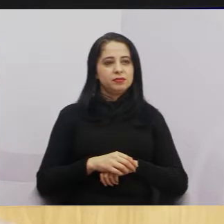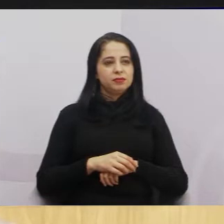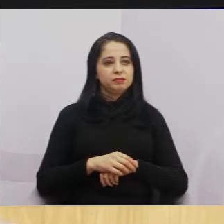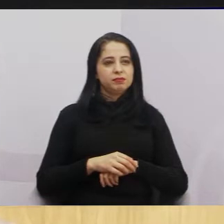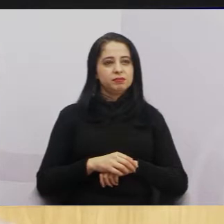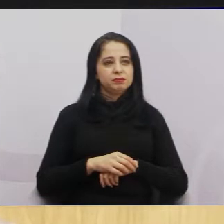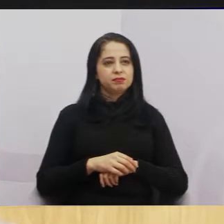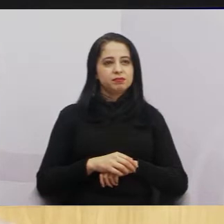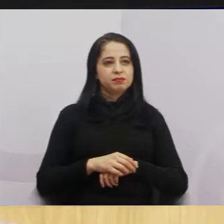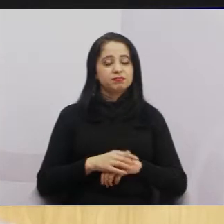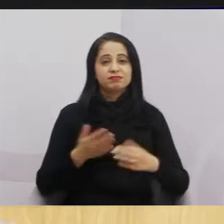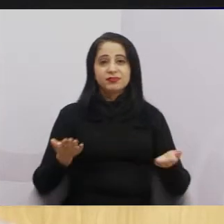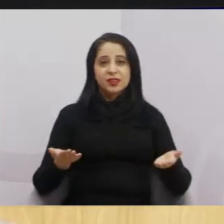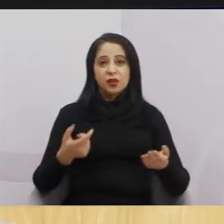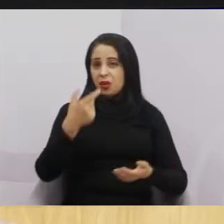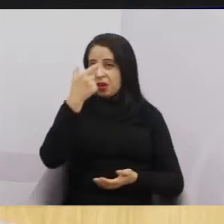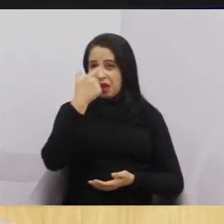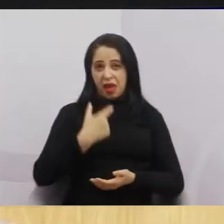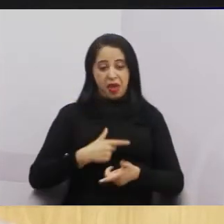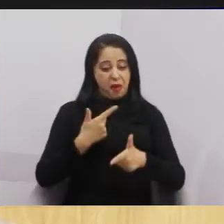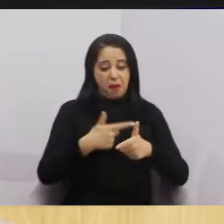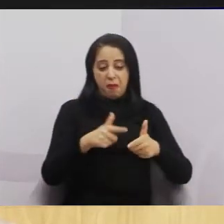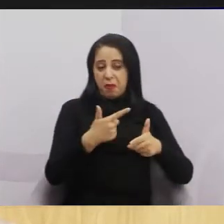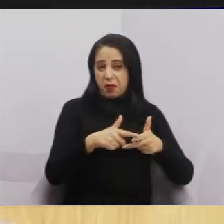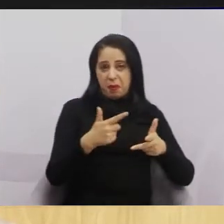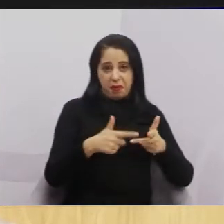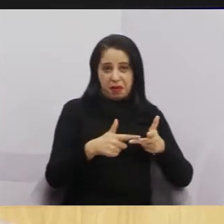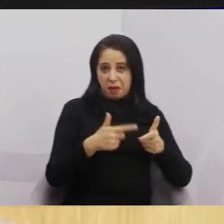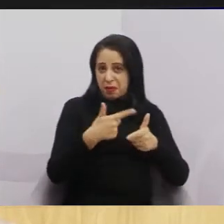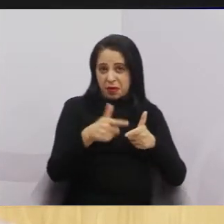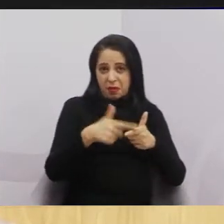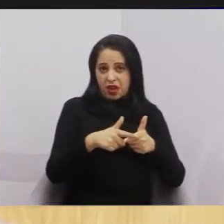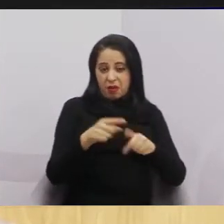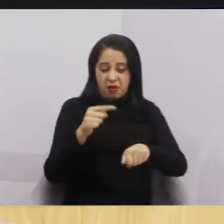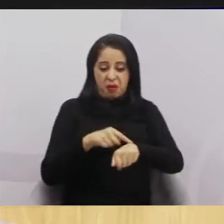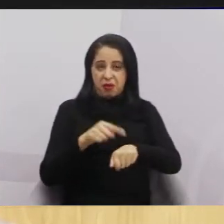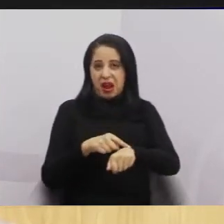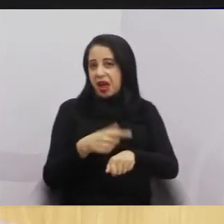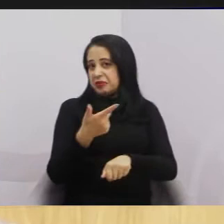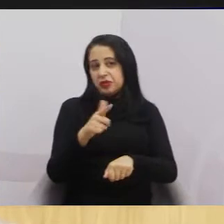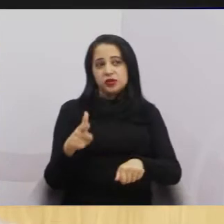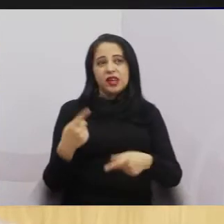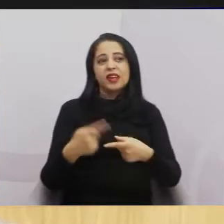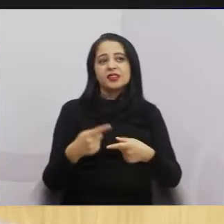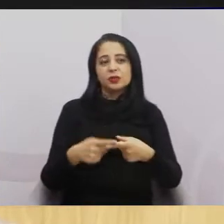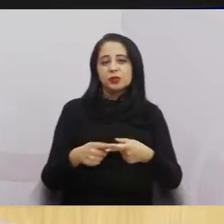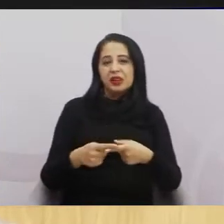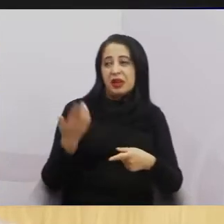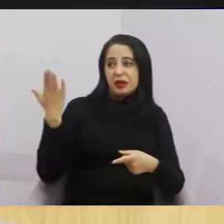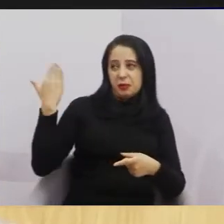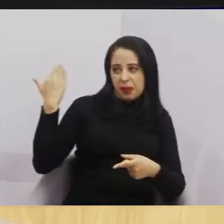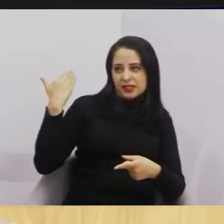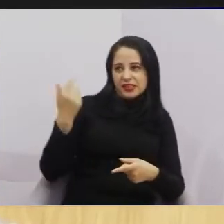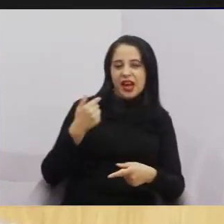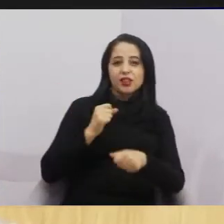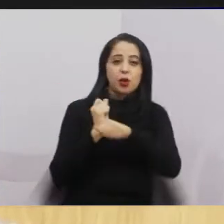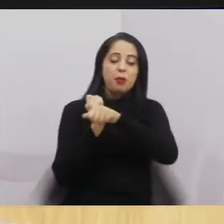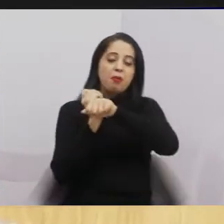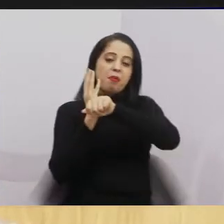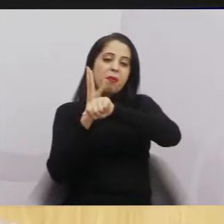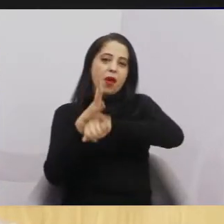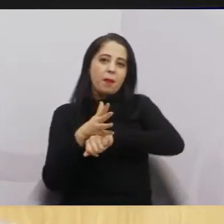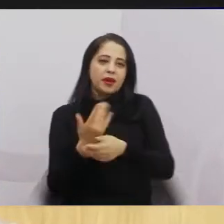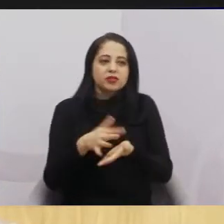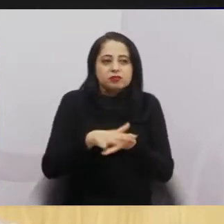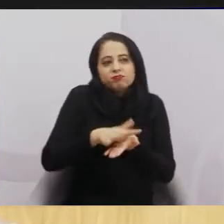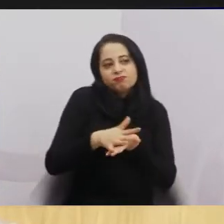E eu não tenho problema de horário, até porque eu ficava na madrugada no samba, vivia na